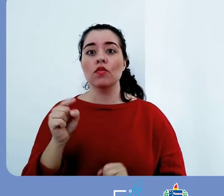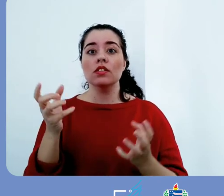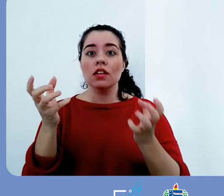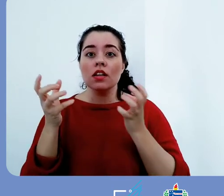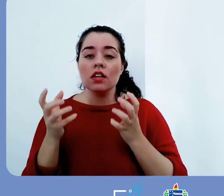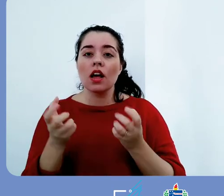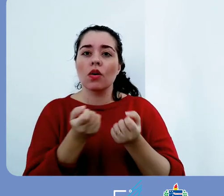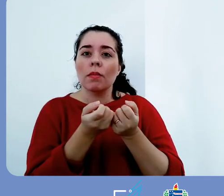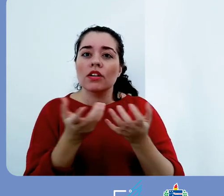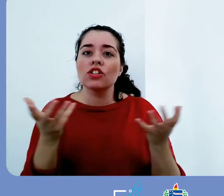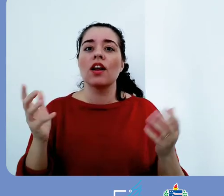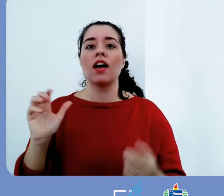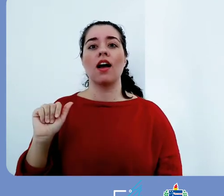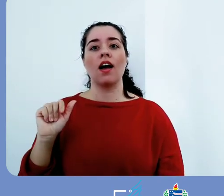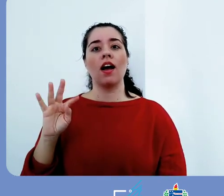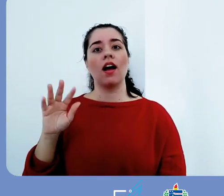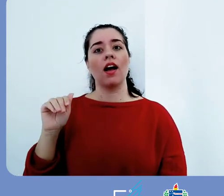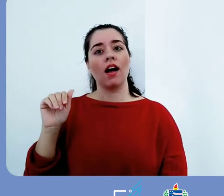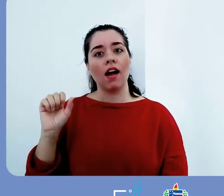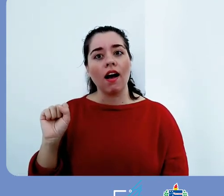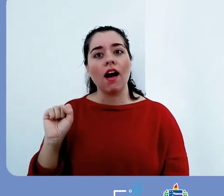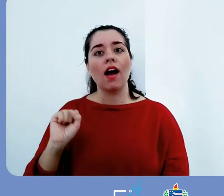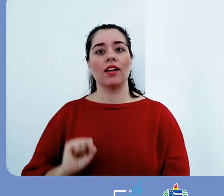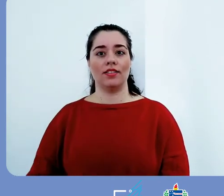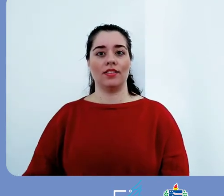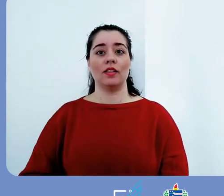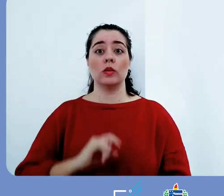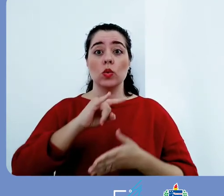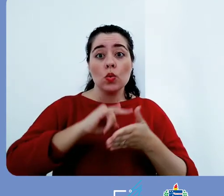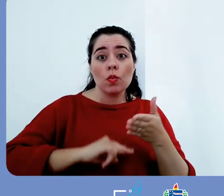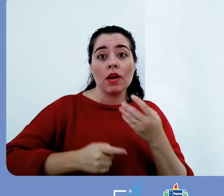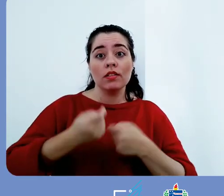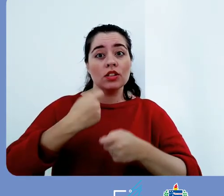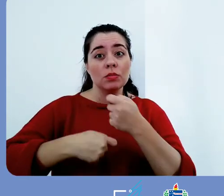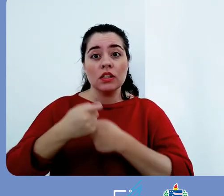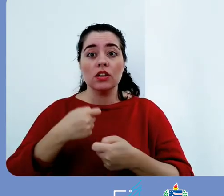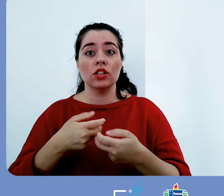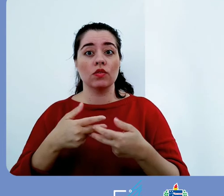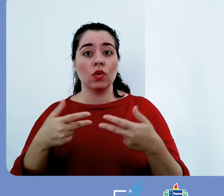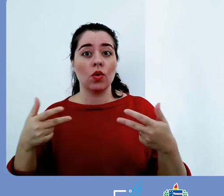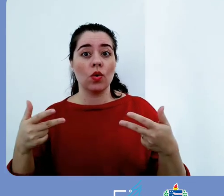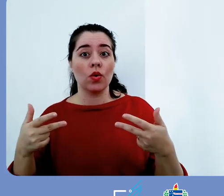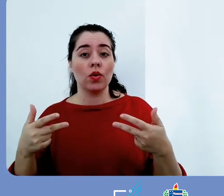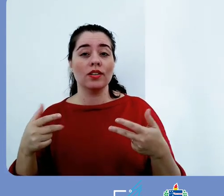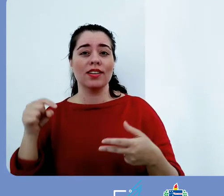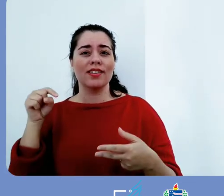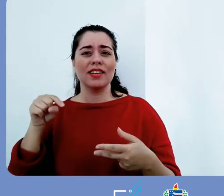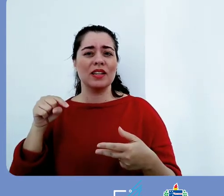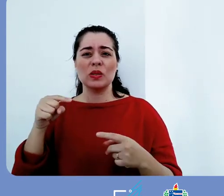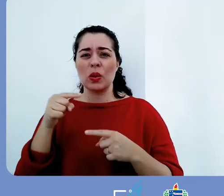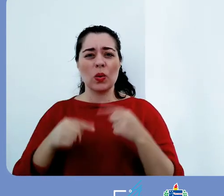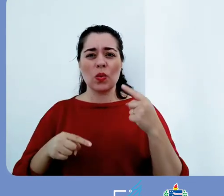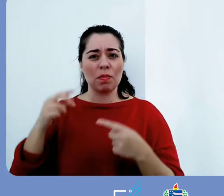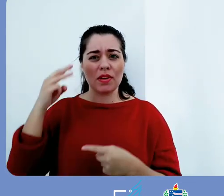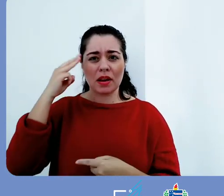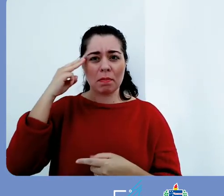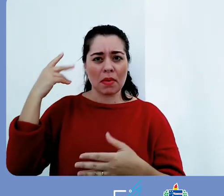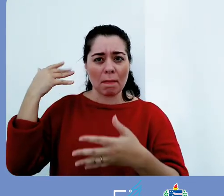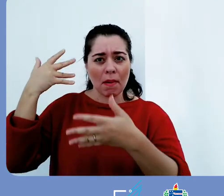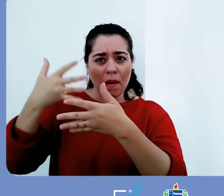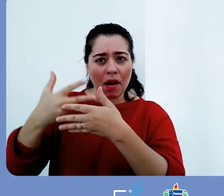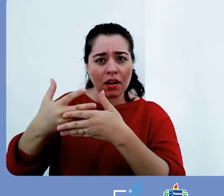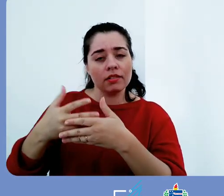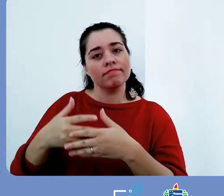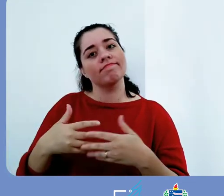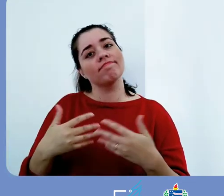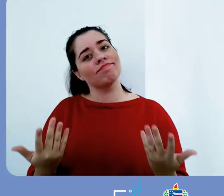Se você quer compartilhar documentos entre pessoas, entre grupos de trabalho, talvez seja interessante você utilizar o